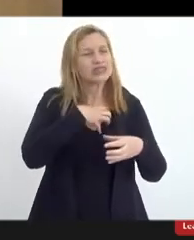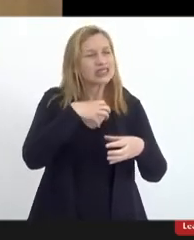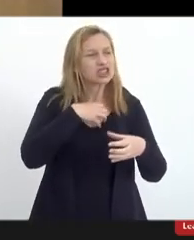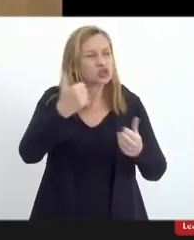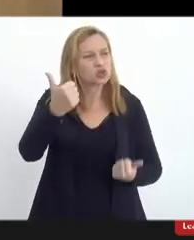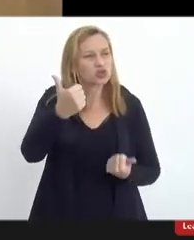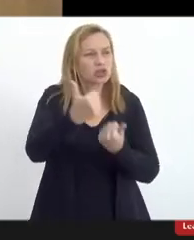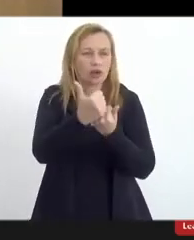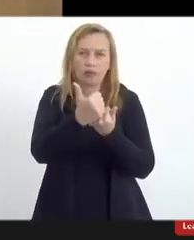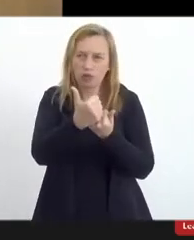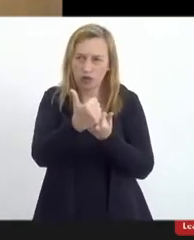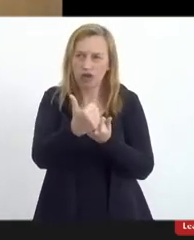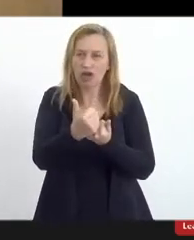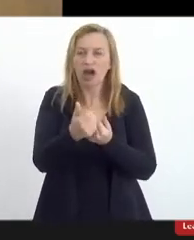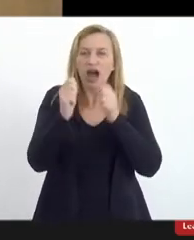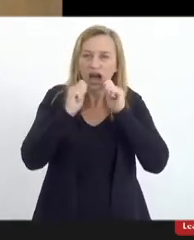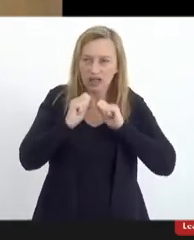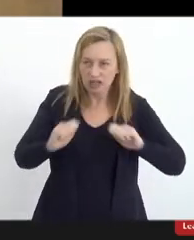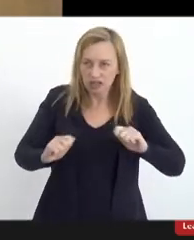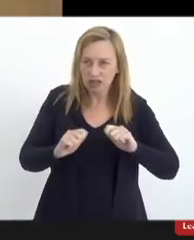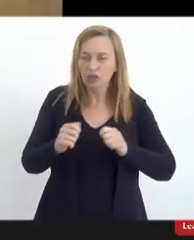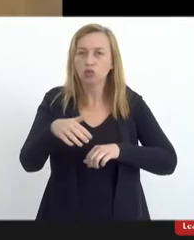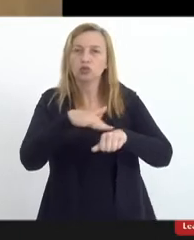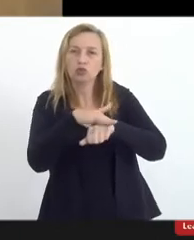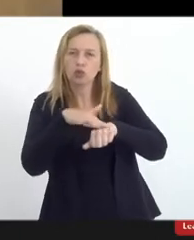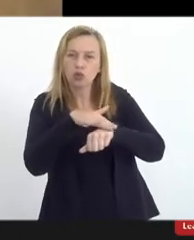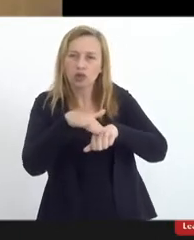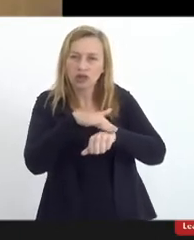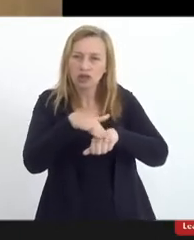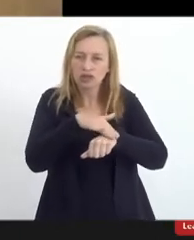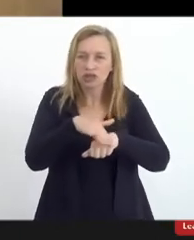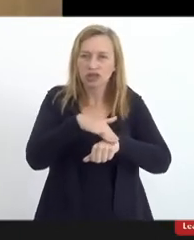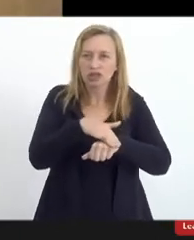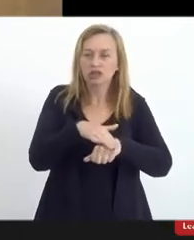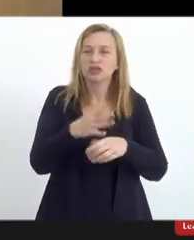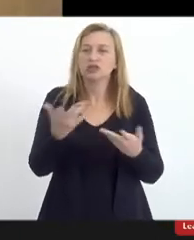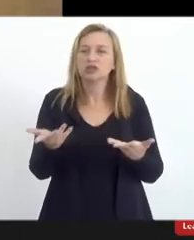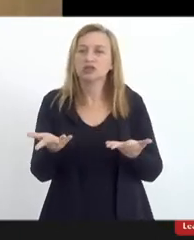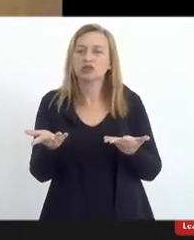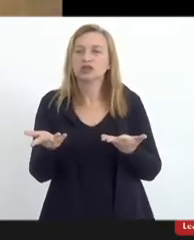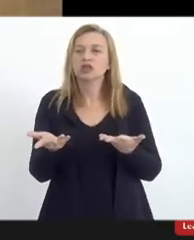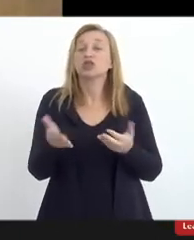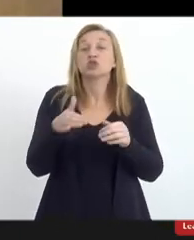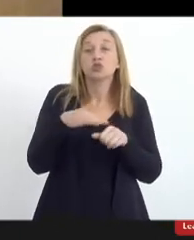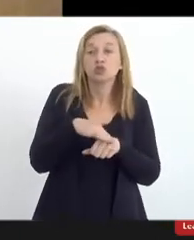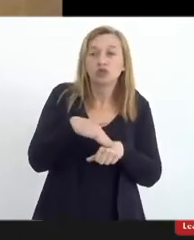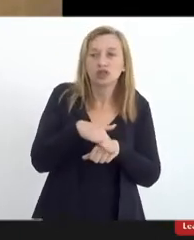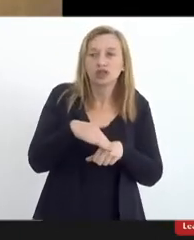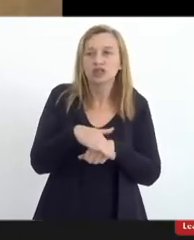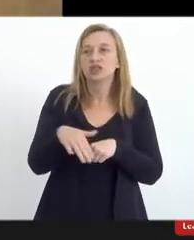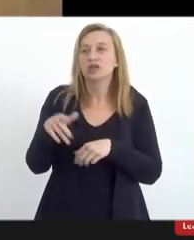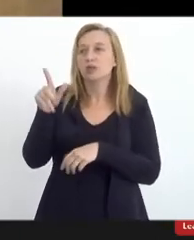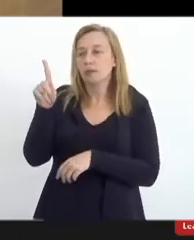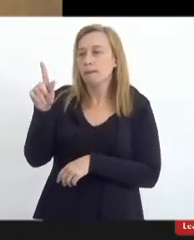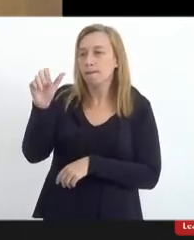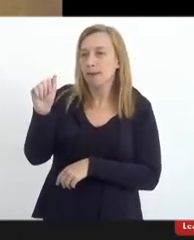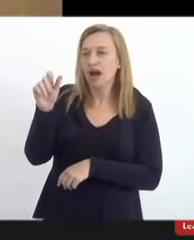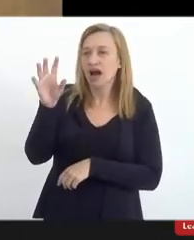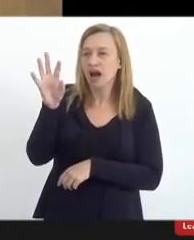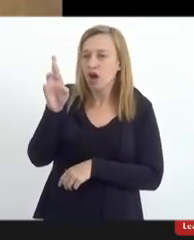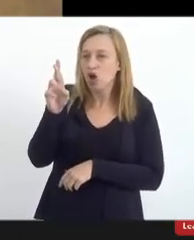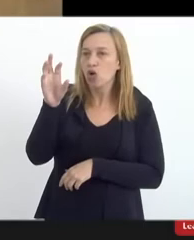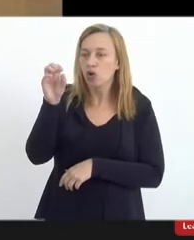apoiar, de assessorar, de conversar, de dar pareceres, de conversar com as paróquias, de